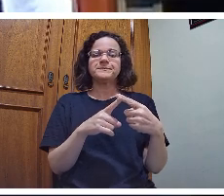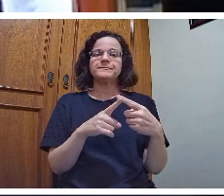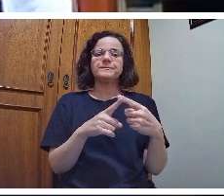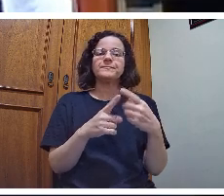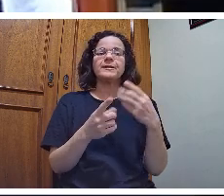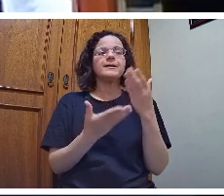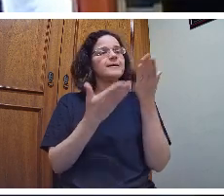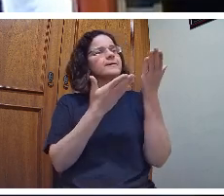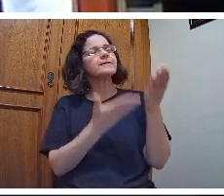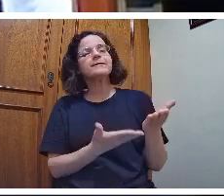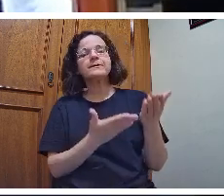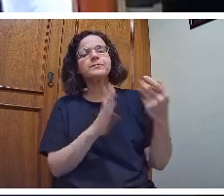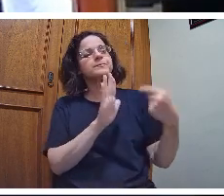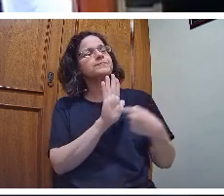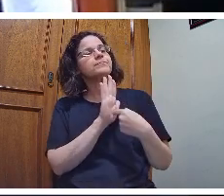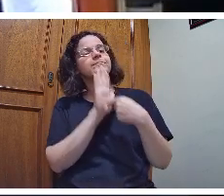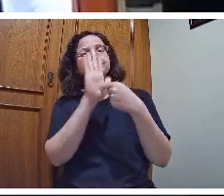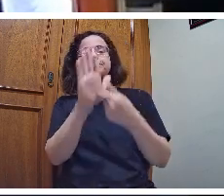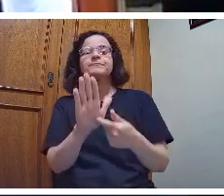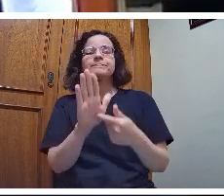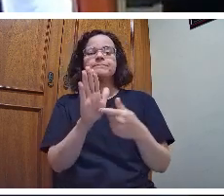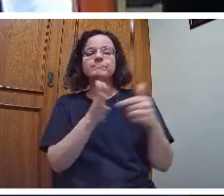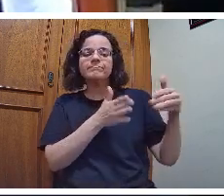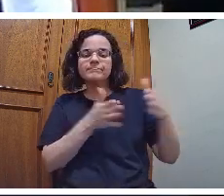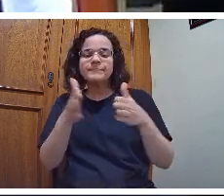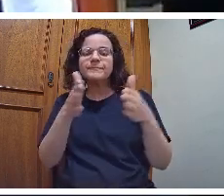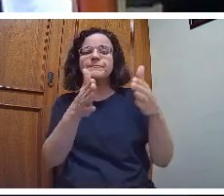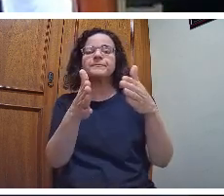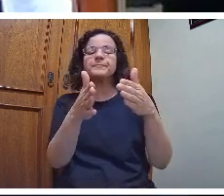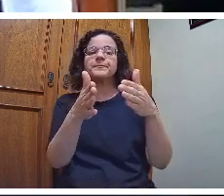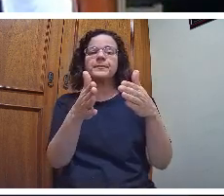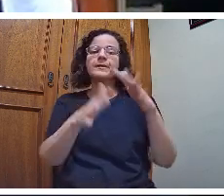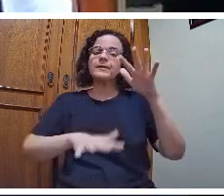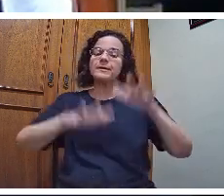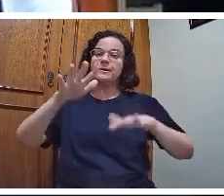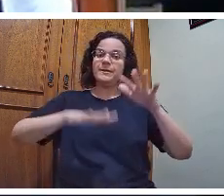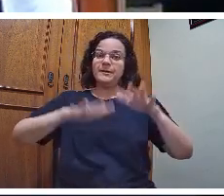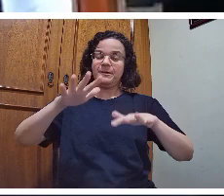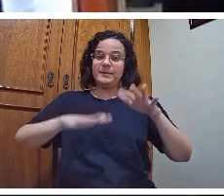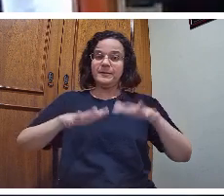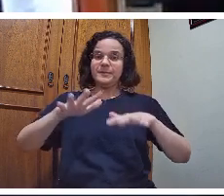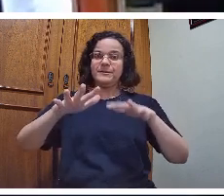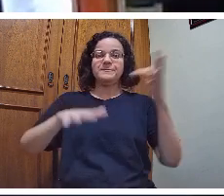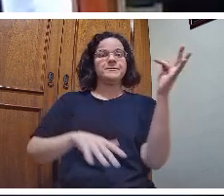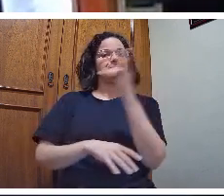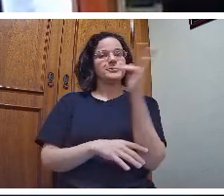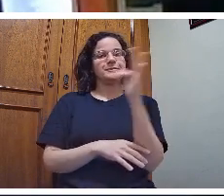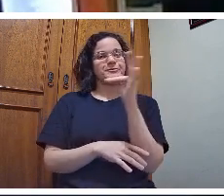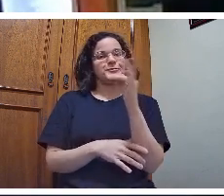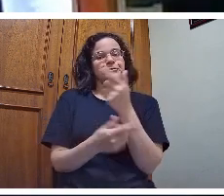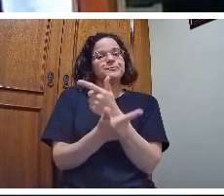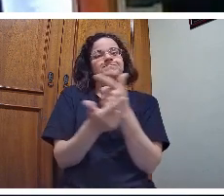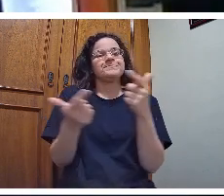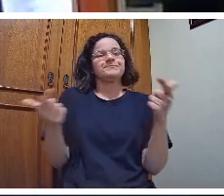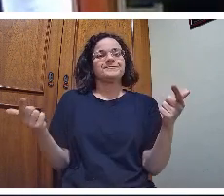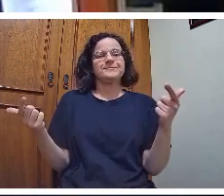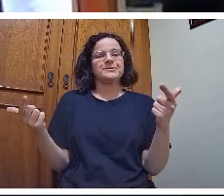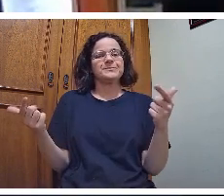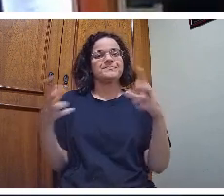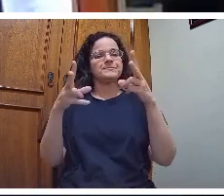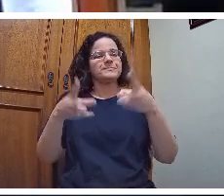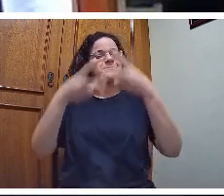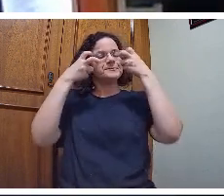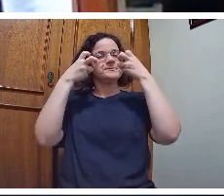assinalou caminhos que, às vezes, nas graduações, nem sempre são facilmente